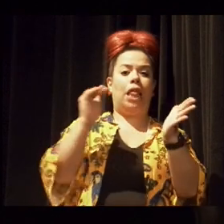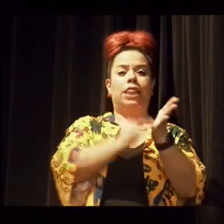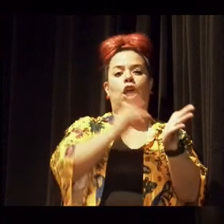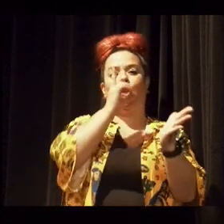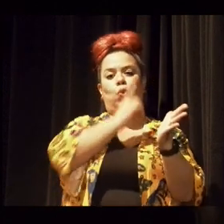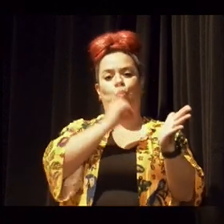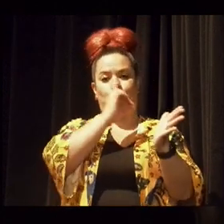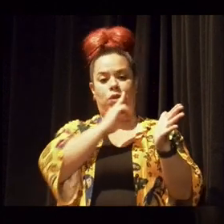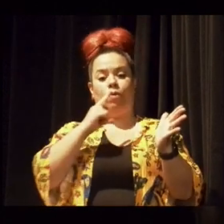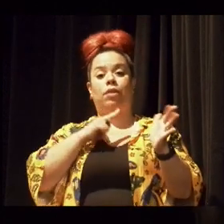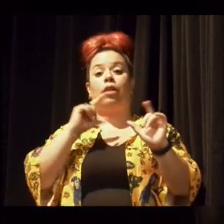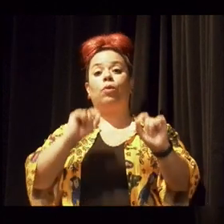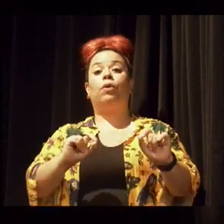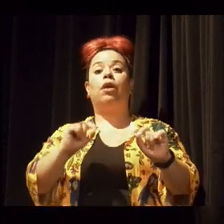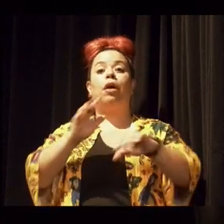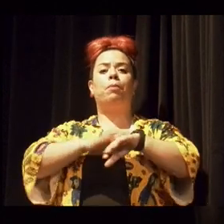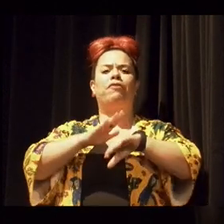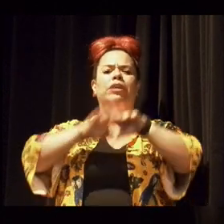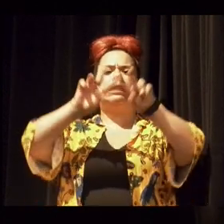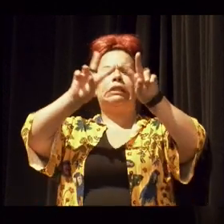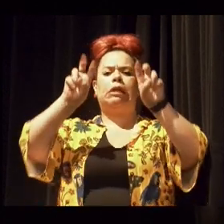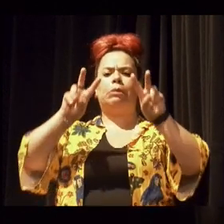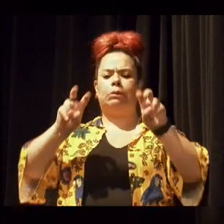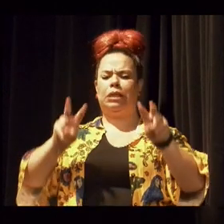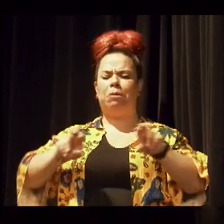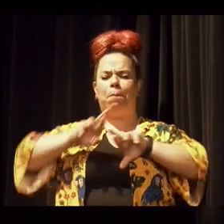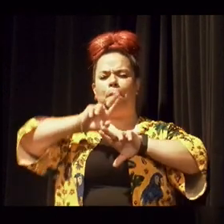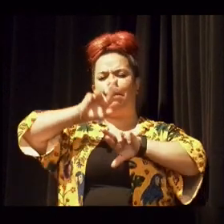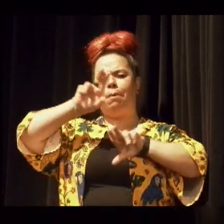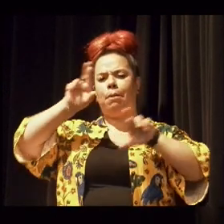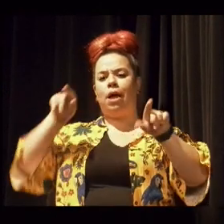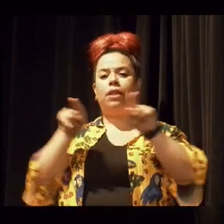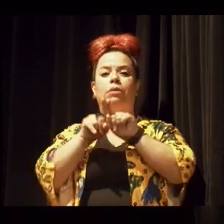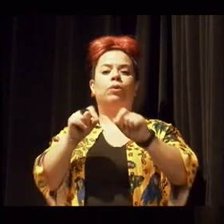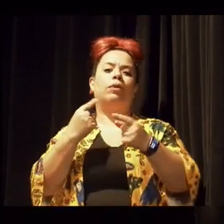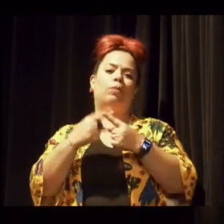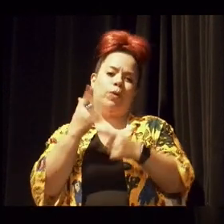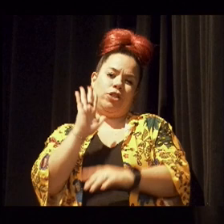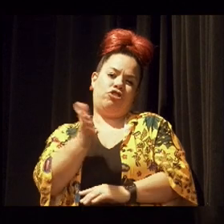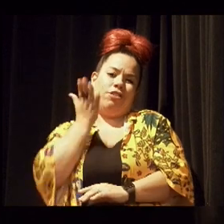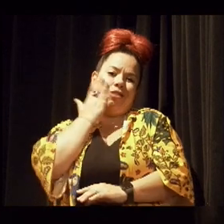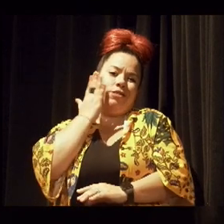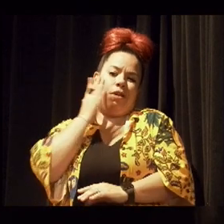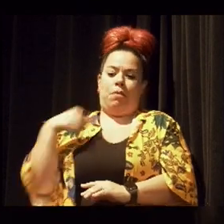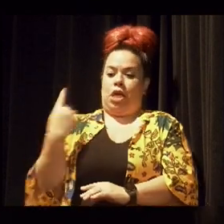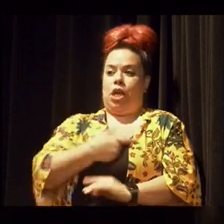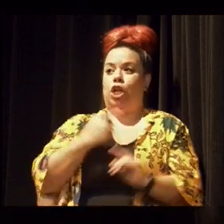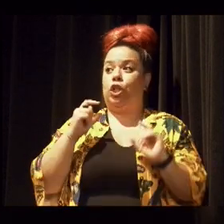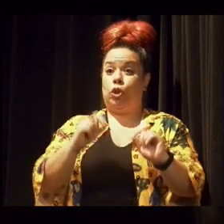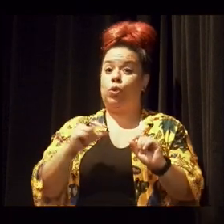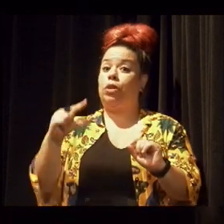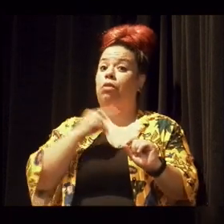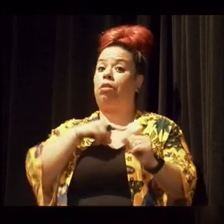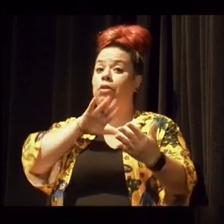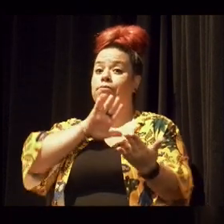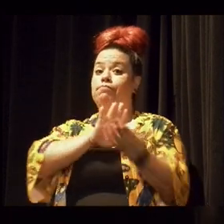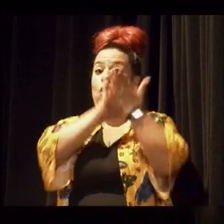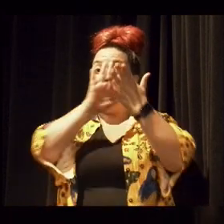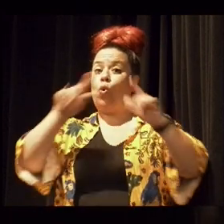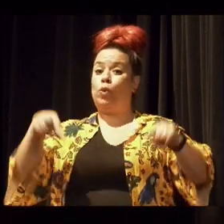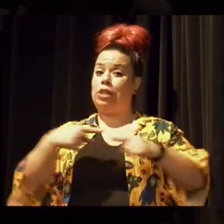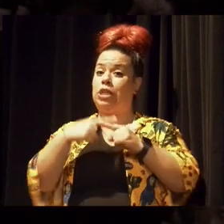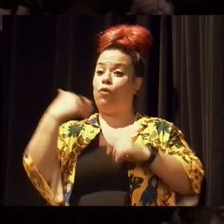trazer a diversidade da discussão socioambiental, porque, todos sabem, gente está enfrentando um desafio